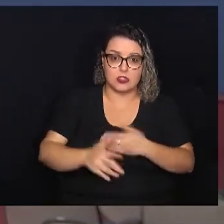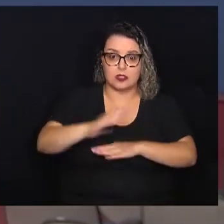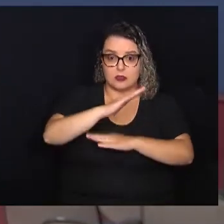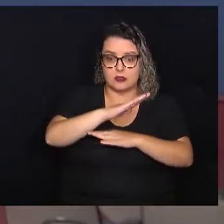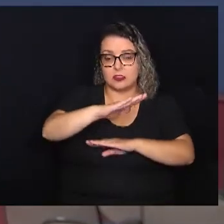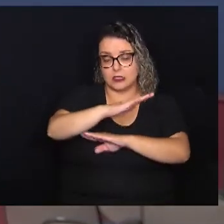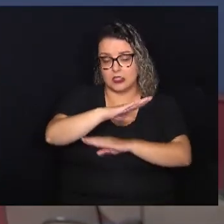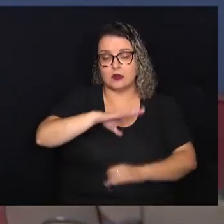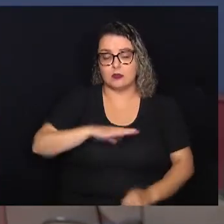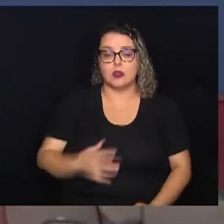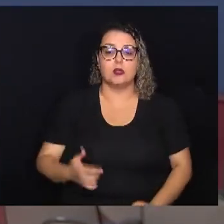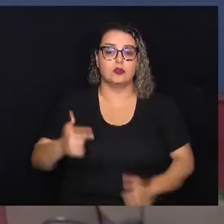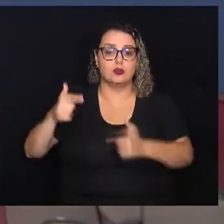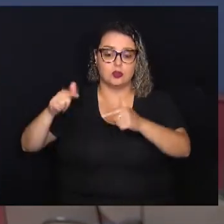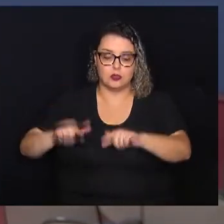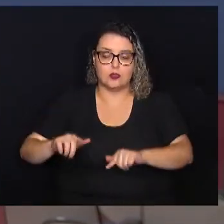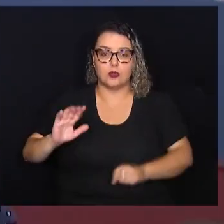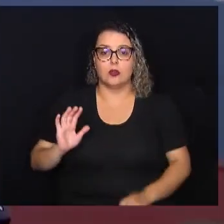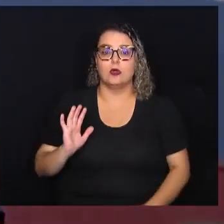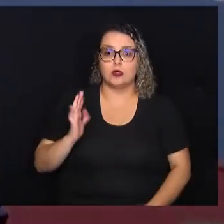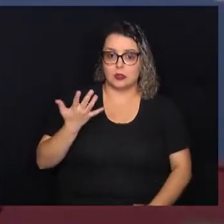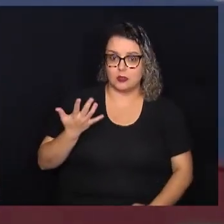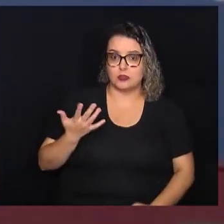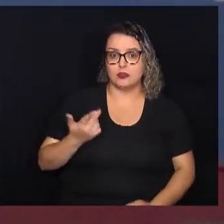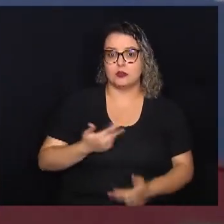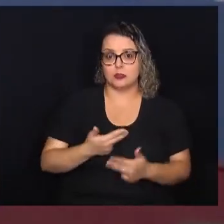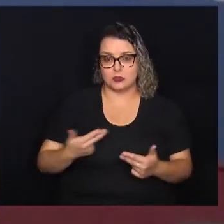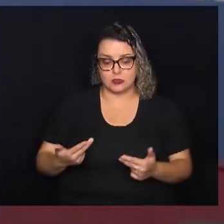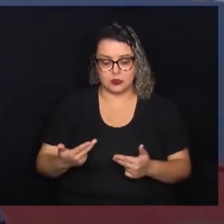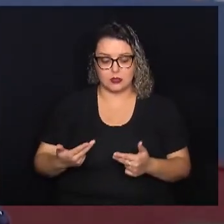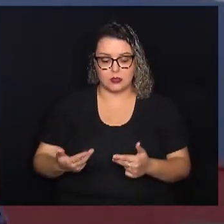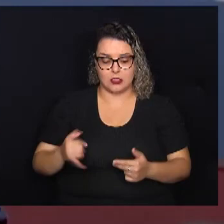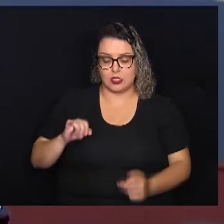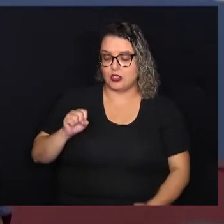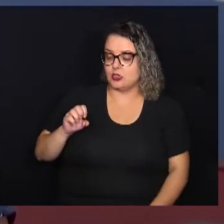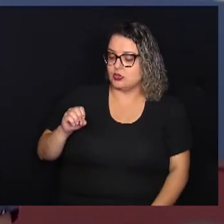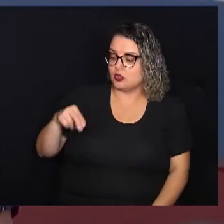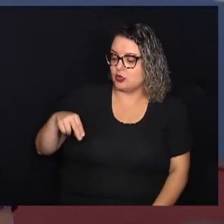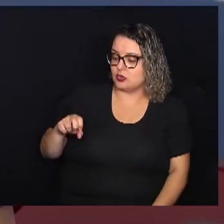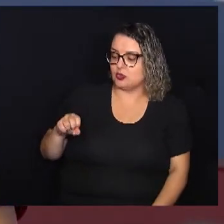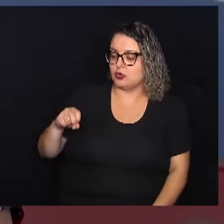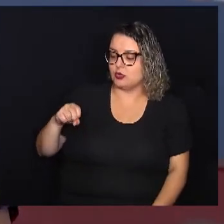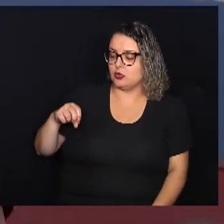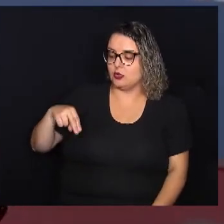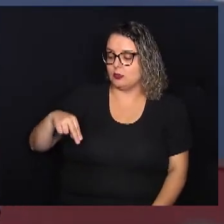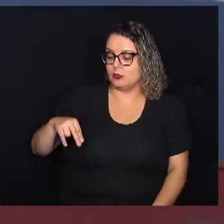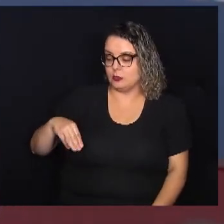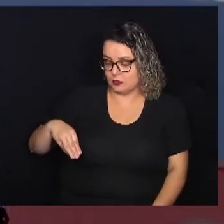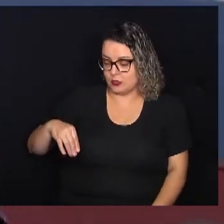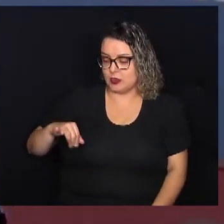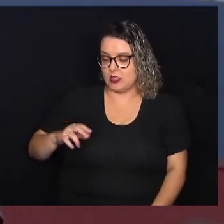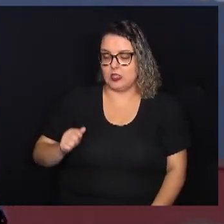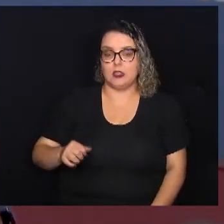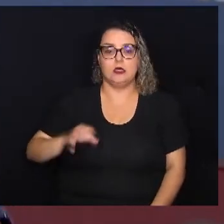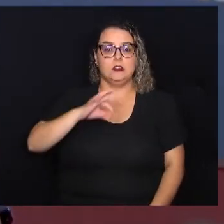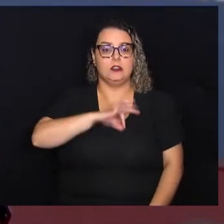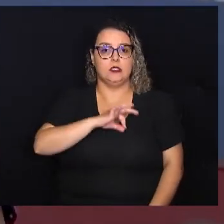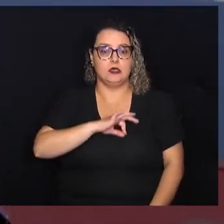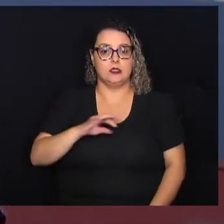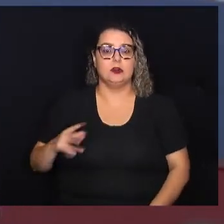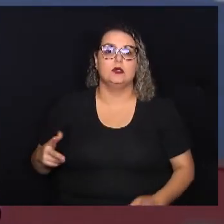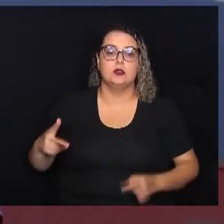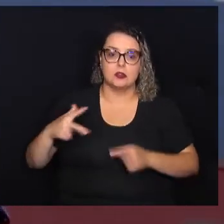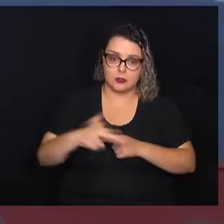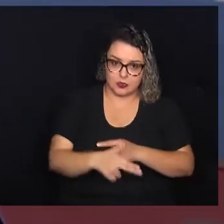Municipal estar no local onde estão acontecendo as coisas. A isonomia salarial é uma reivindicação e a interrupção do